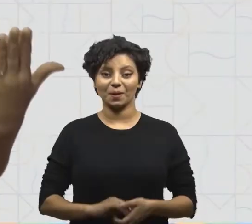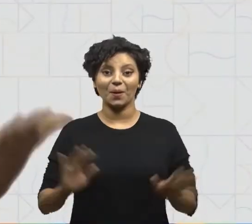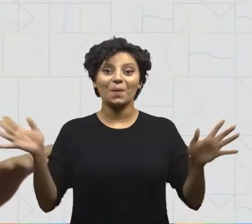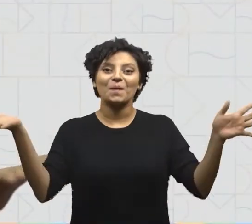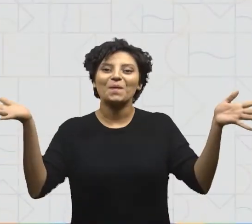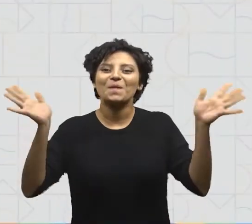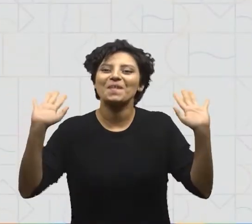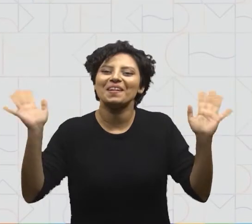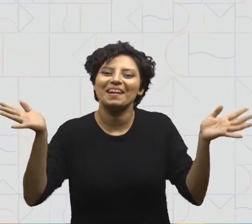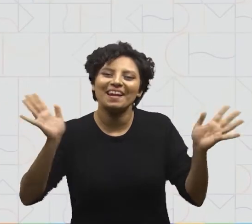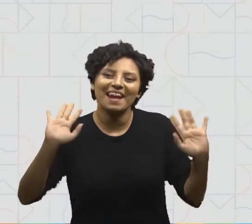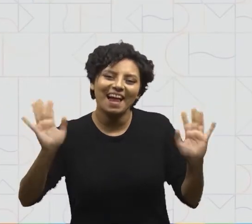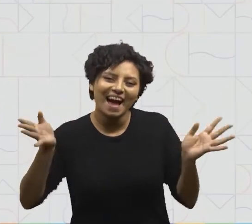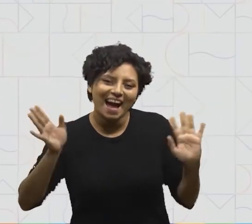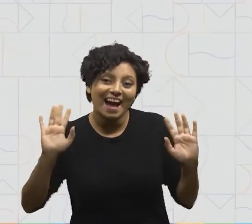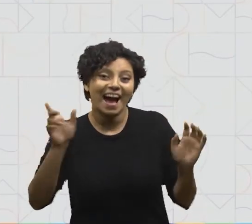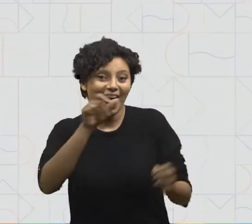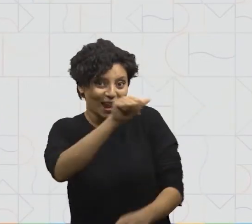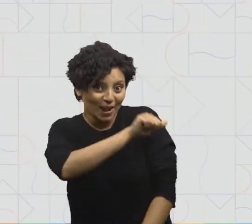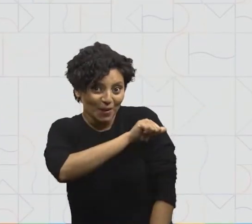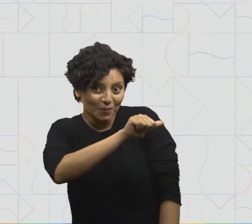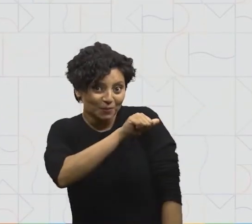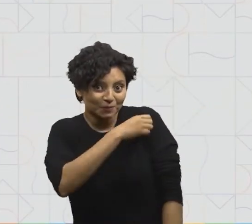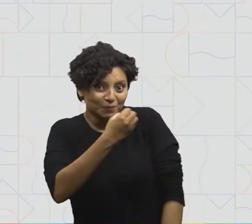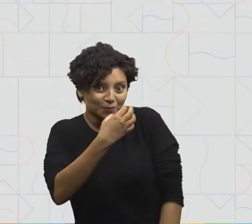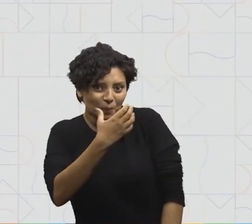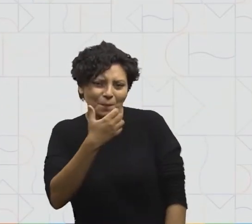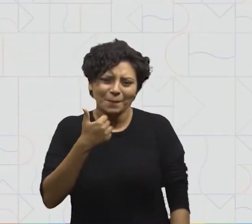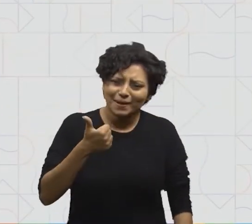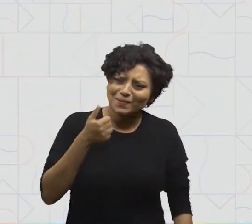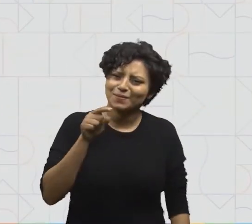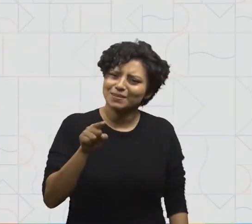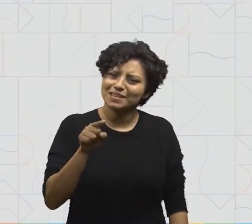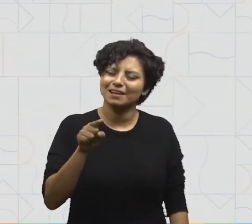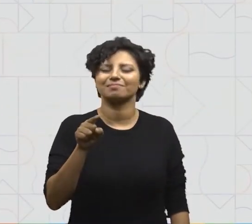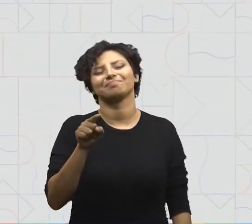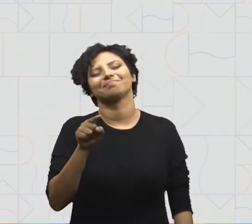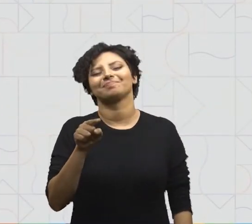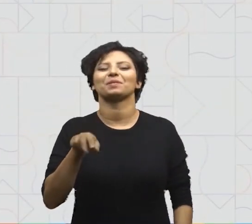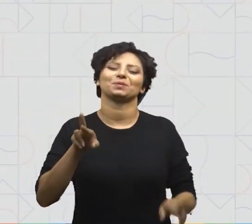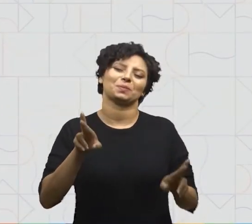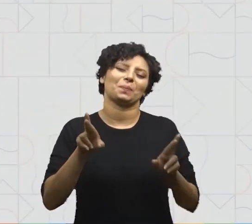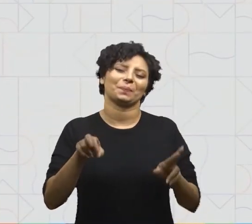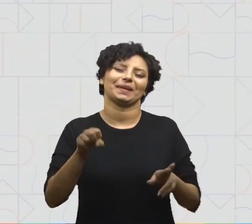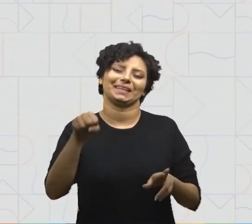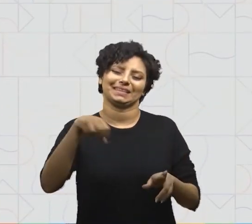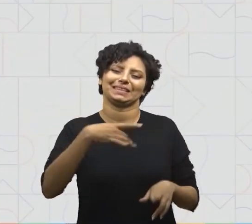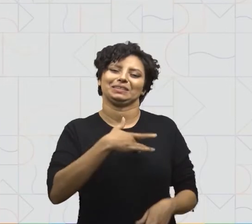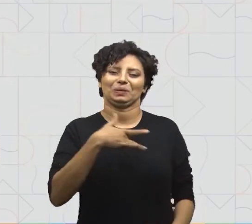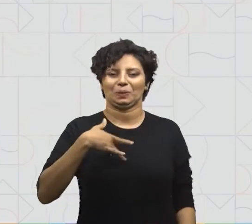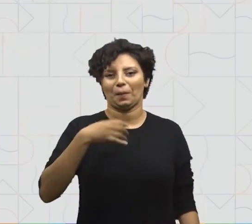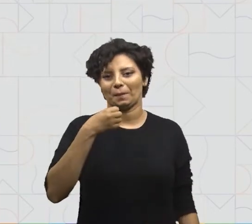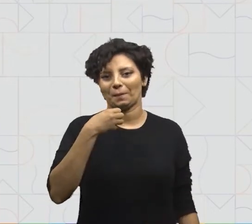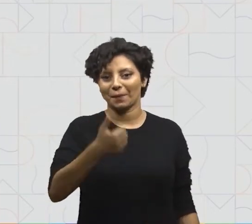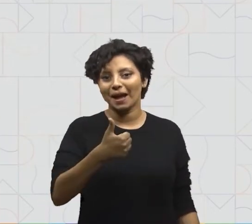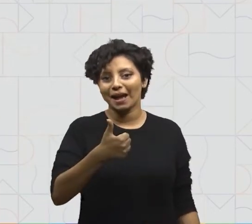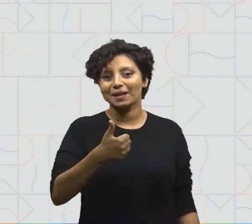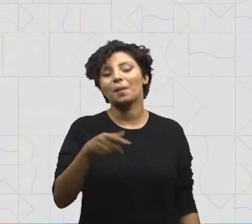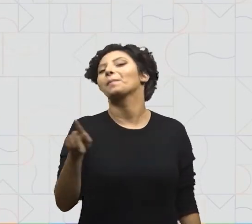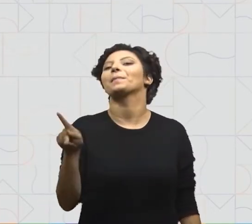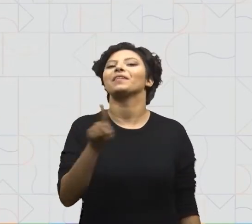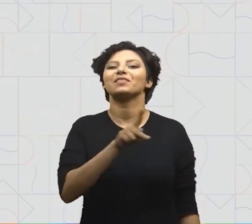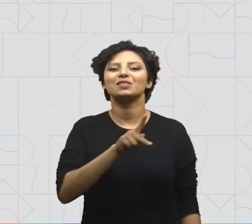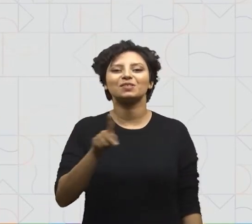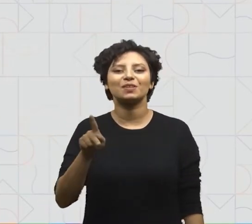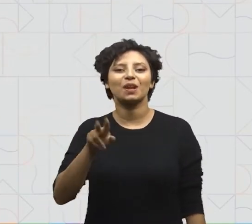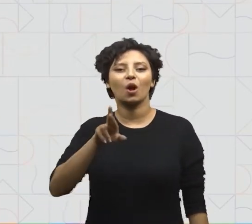Olá, querido estudante! Tudo bem com você? Espero que esteja tudo bem. Eu sou a